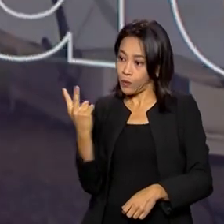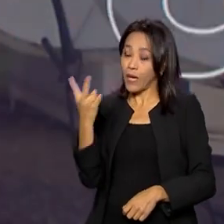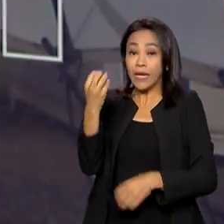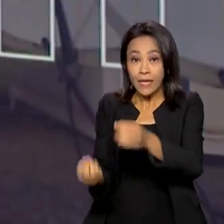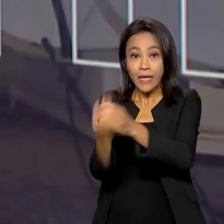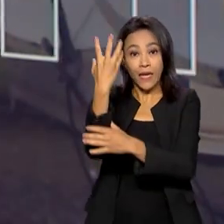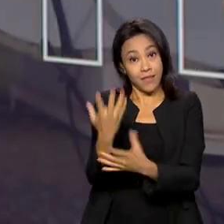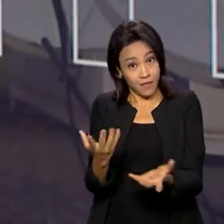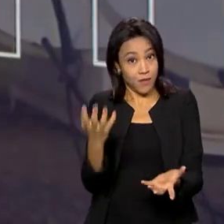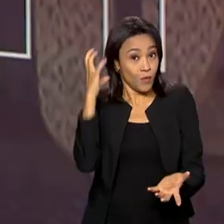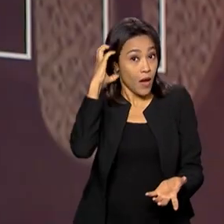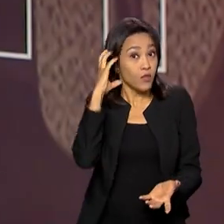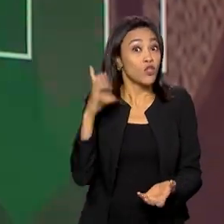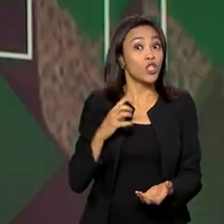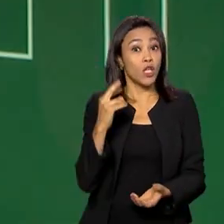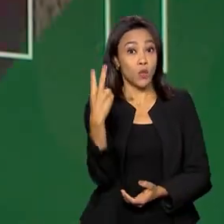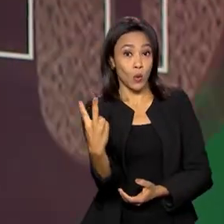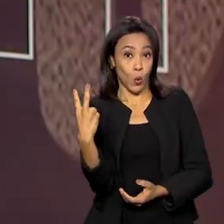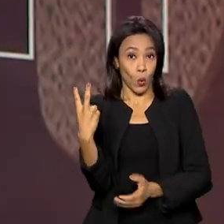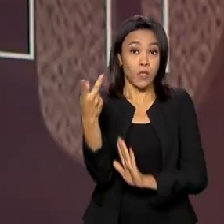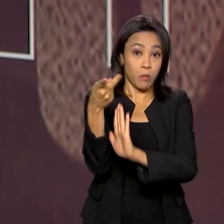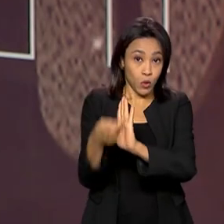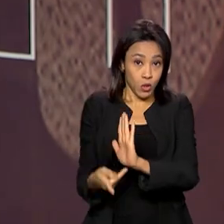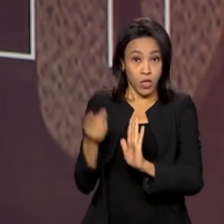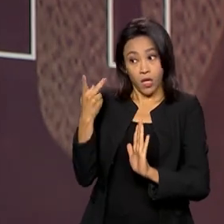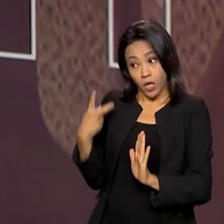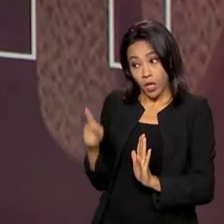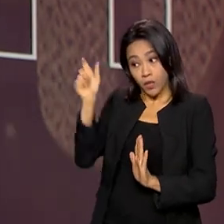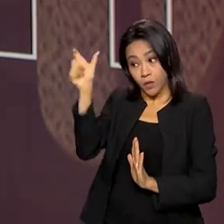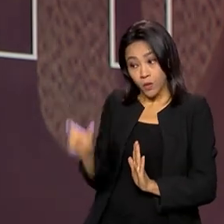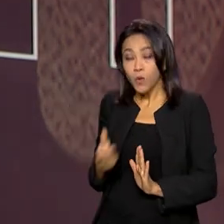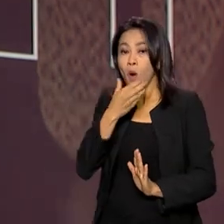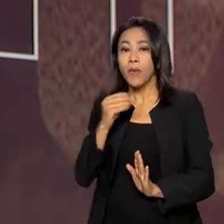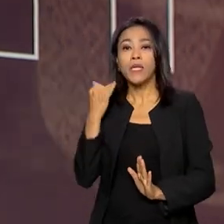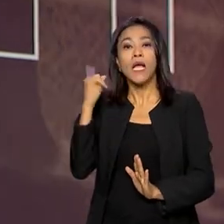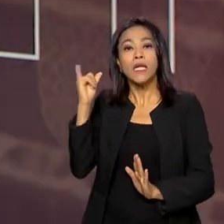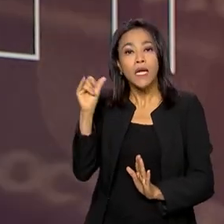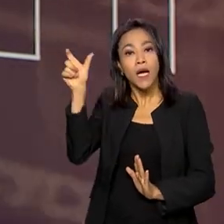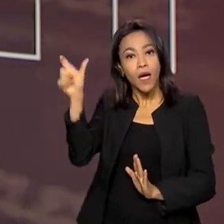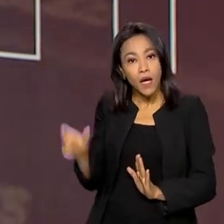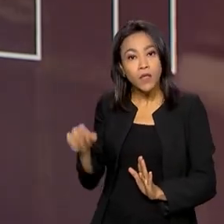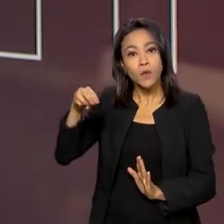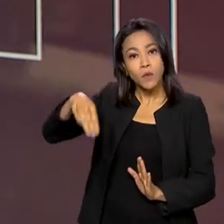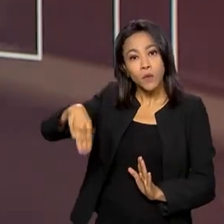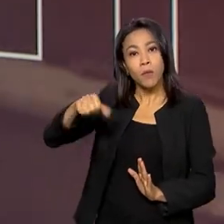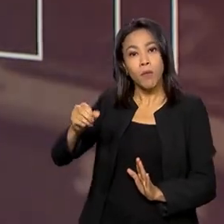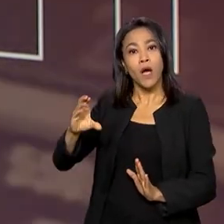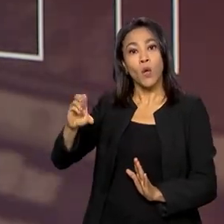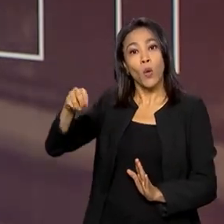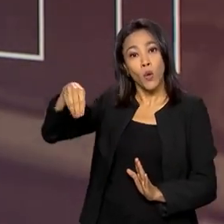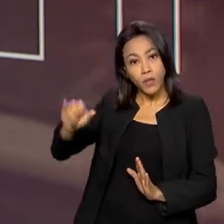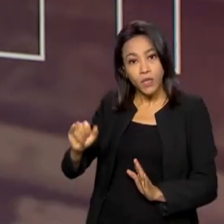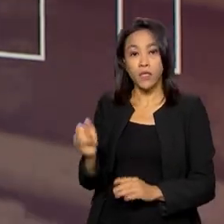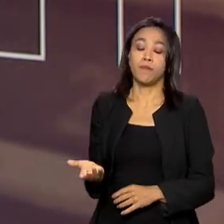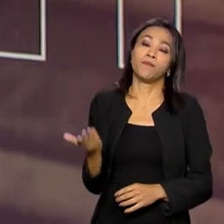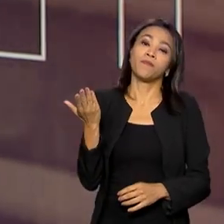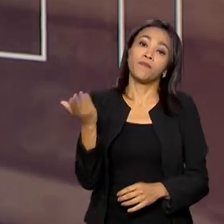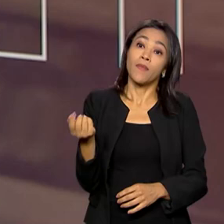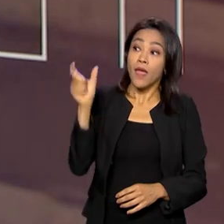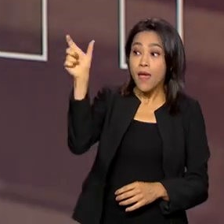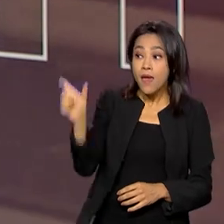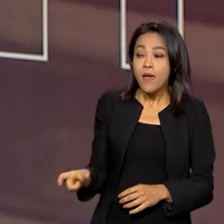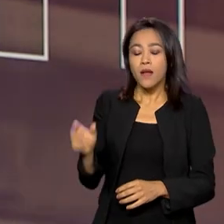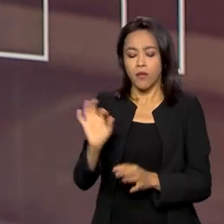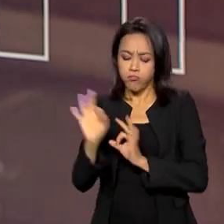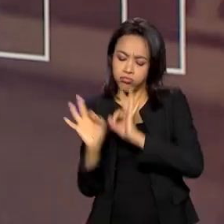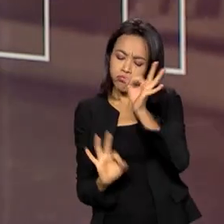Havia dois projetos, o do Marconi, um italiano, havia o projeto do Landel de Moura, o Marconi fazendo um